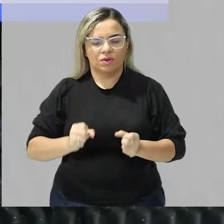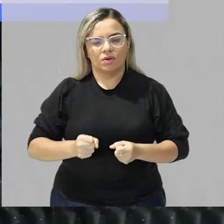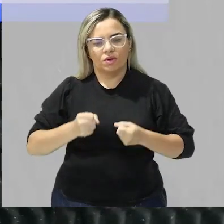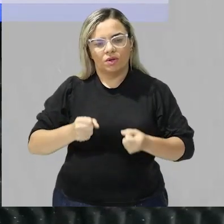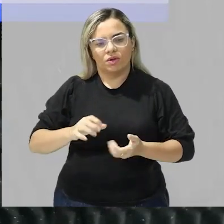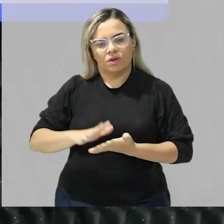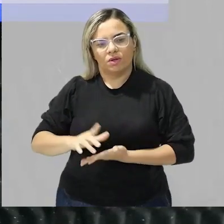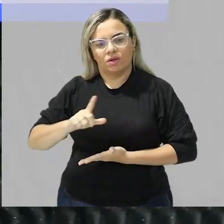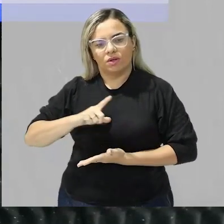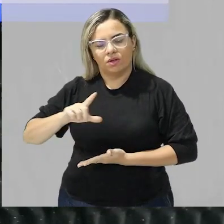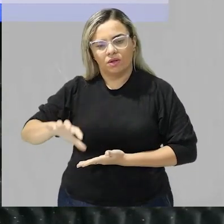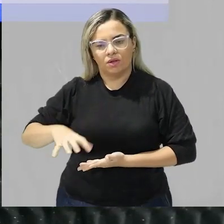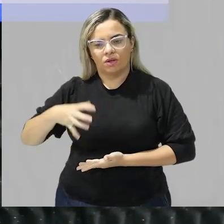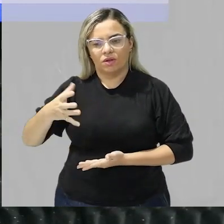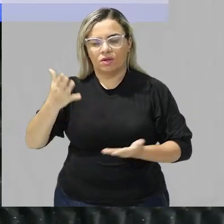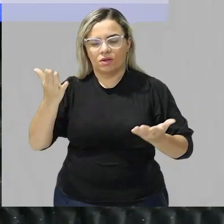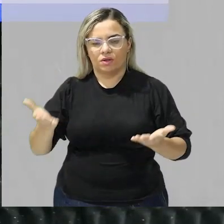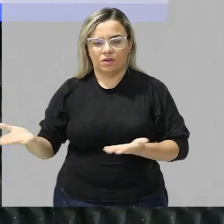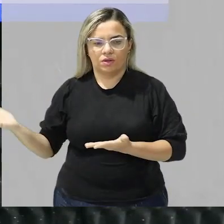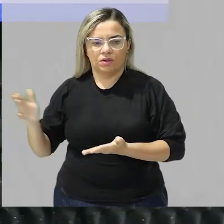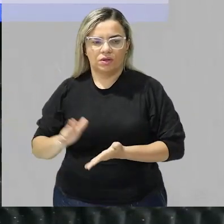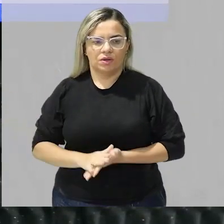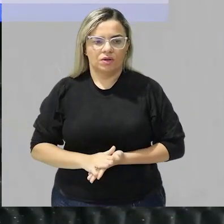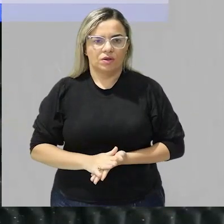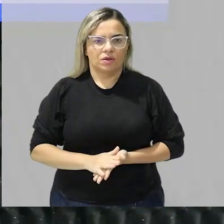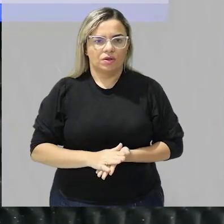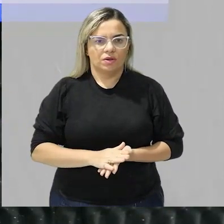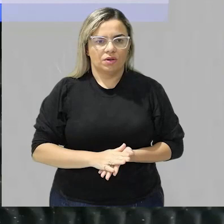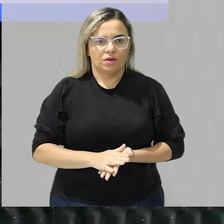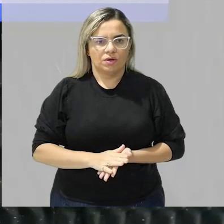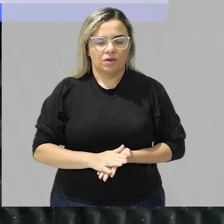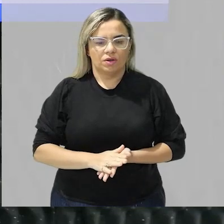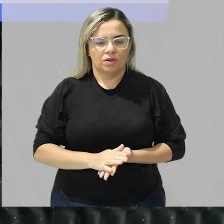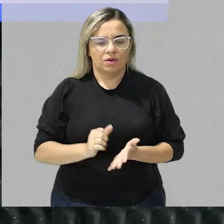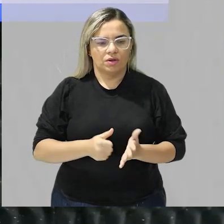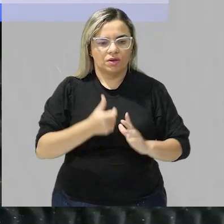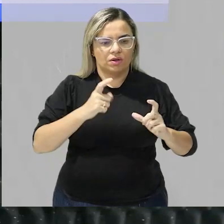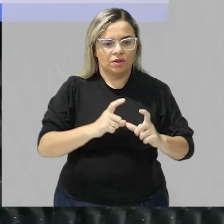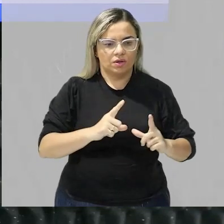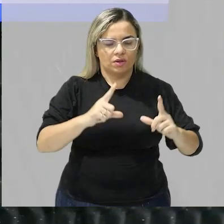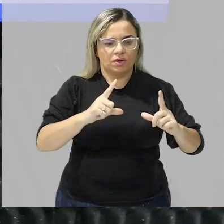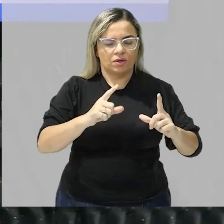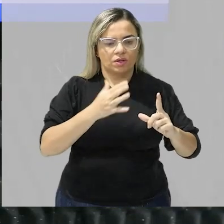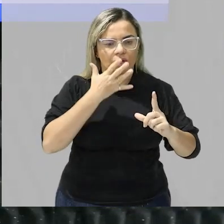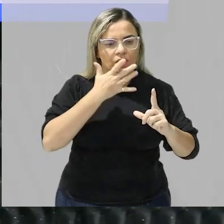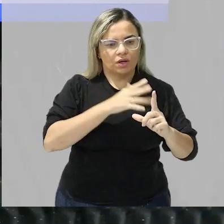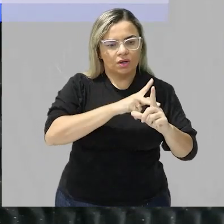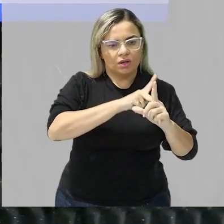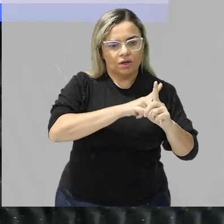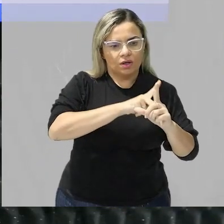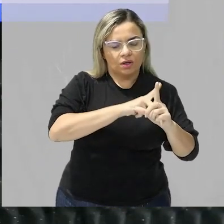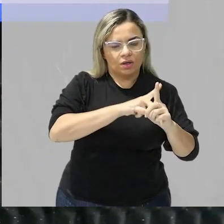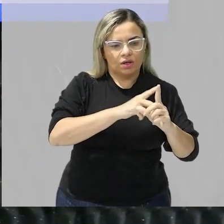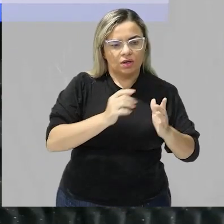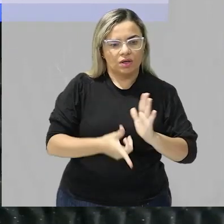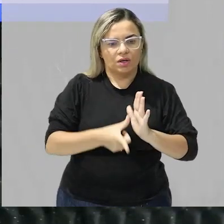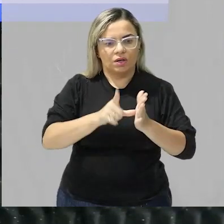resultados e aí aqui esse primeiro quadradinho preto ele representa a gordura nas fezes antes